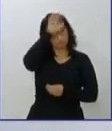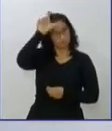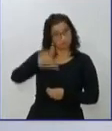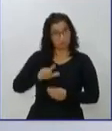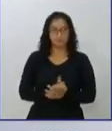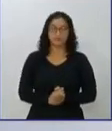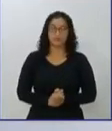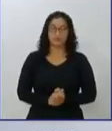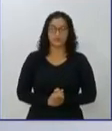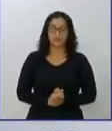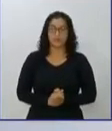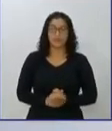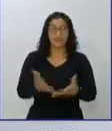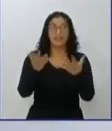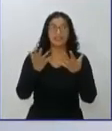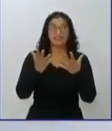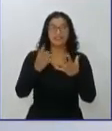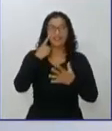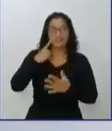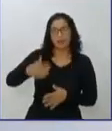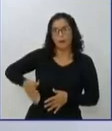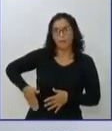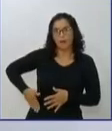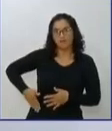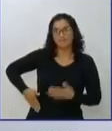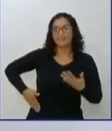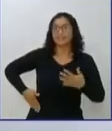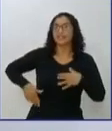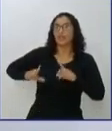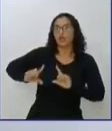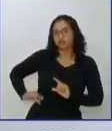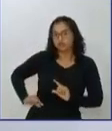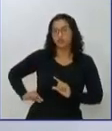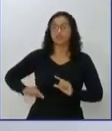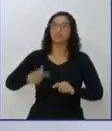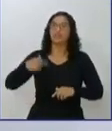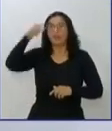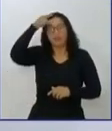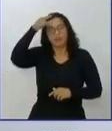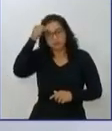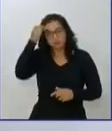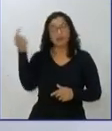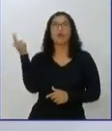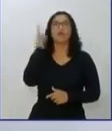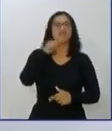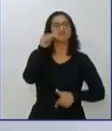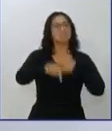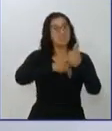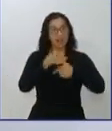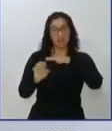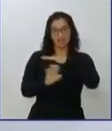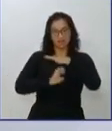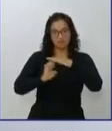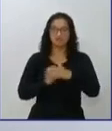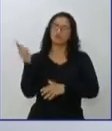alívio para o bolso do nosso cidadão, para o bolso do nosso empresário, para que ele possa trabalhar com folga, empregar mais, ampliar os